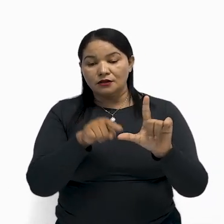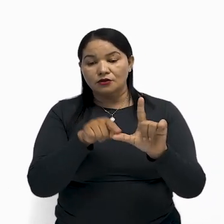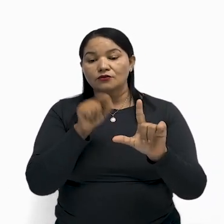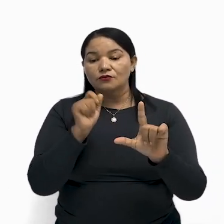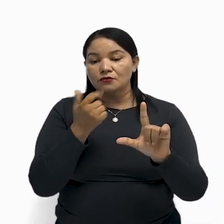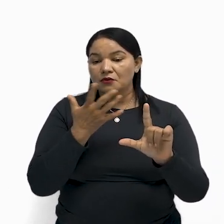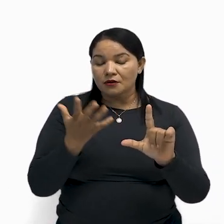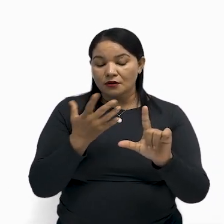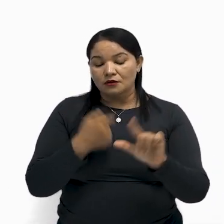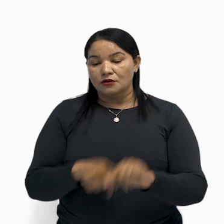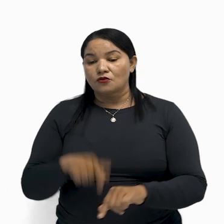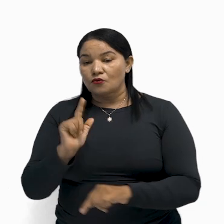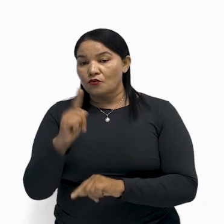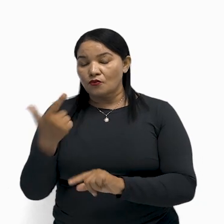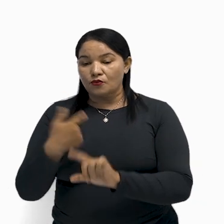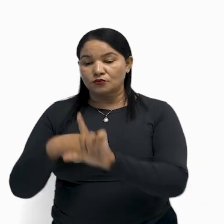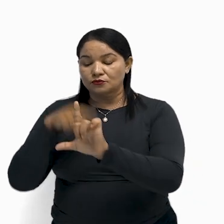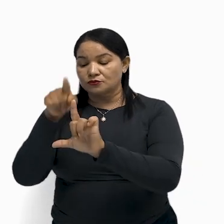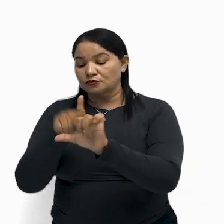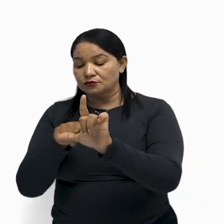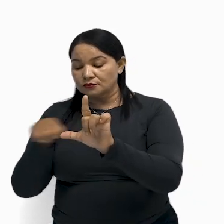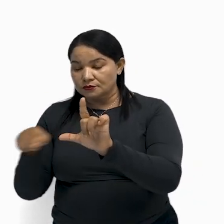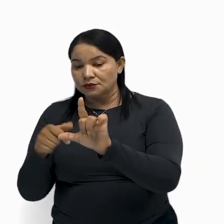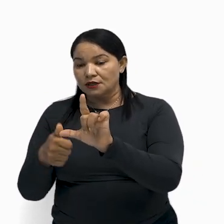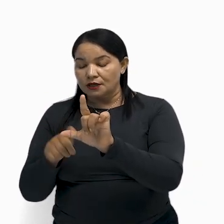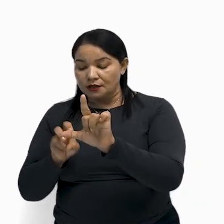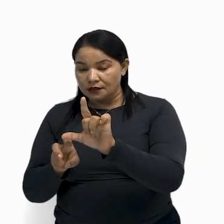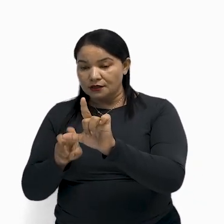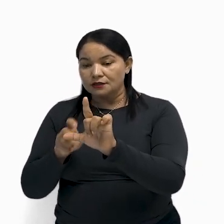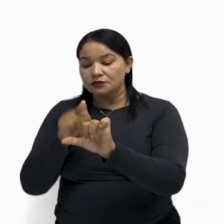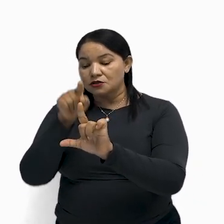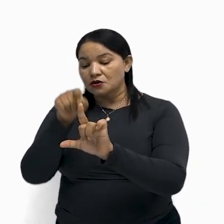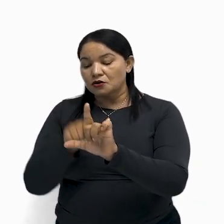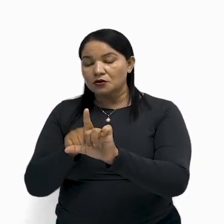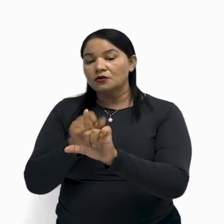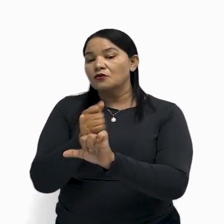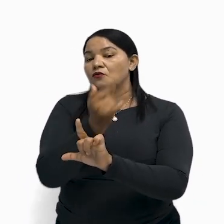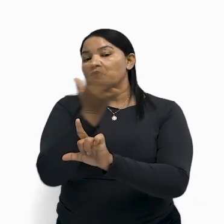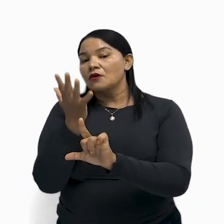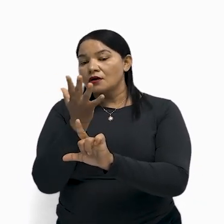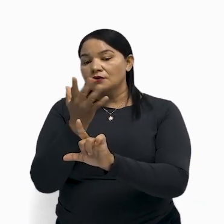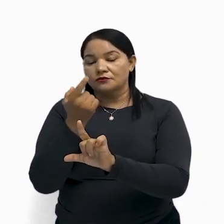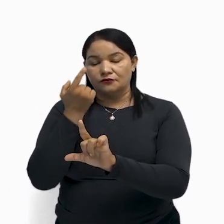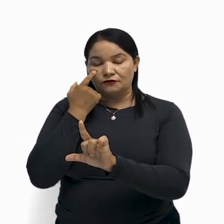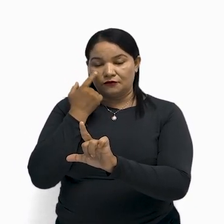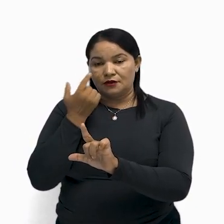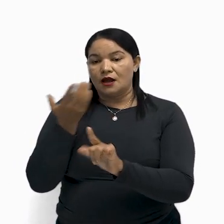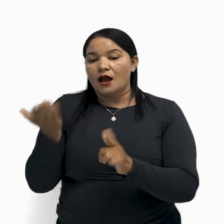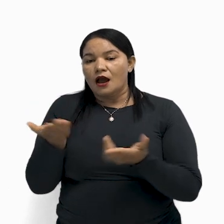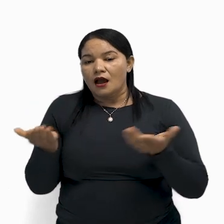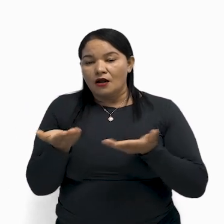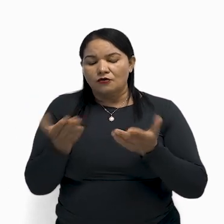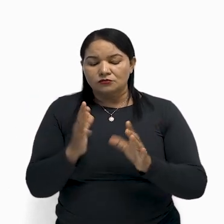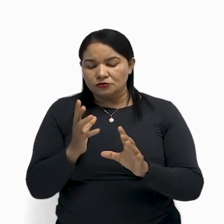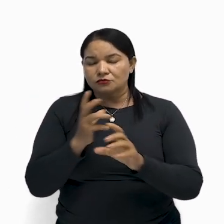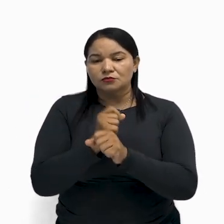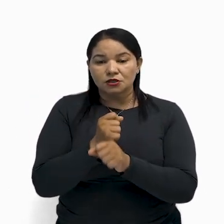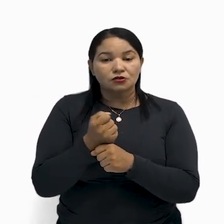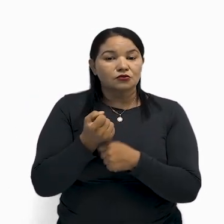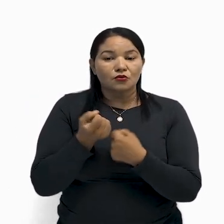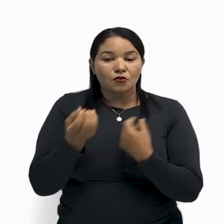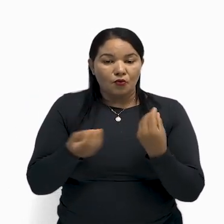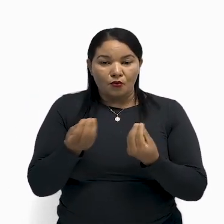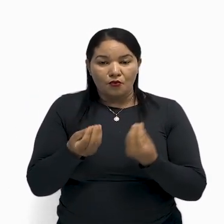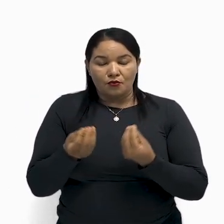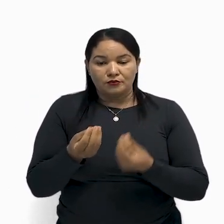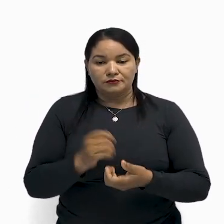e o outro está faltando, ok? Bom, como é que a gente vai fazer isso, pessoal? Nós vamos utilizar os conceitos